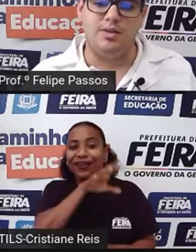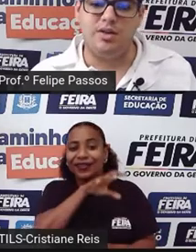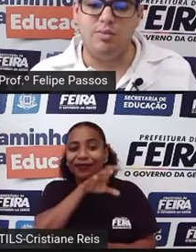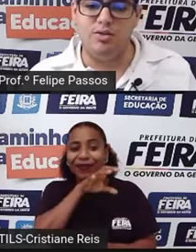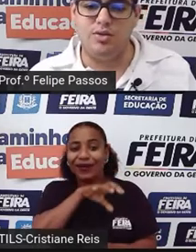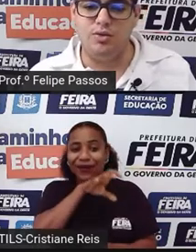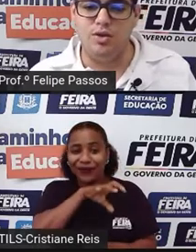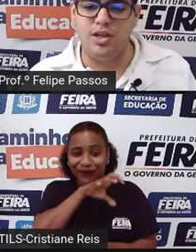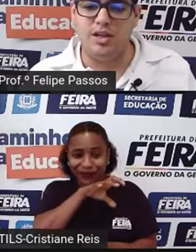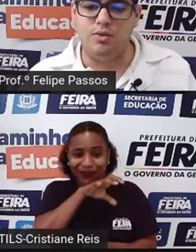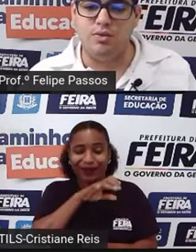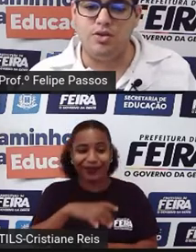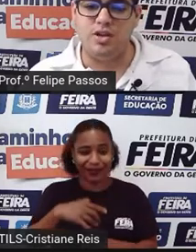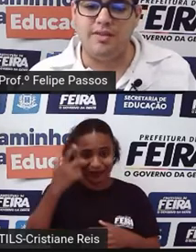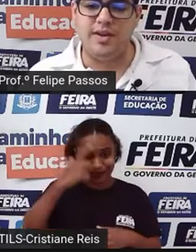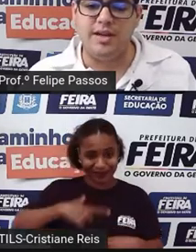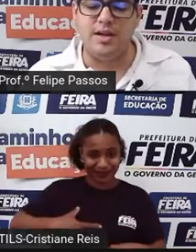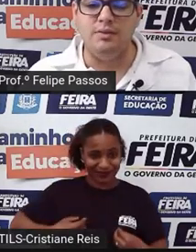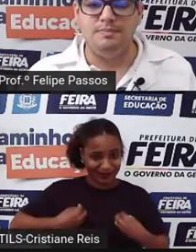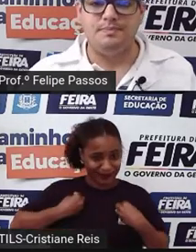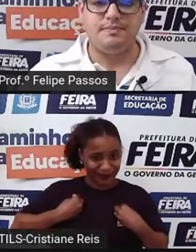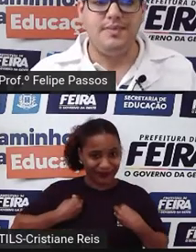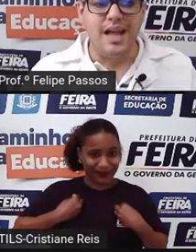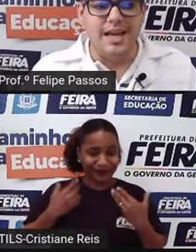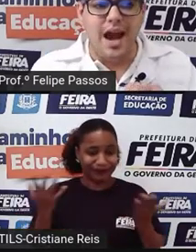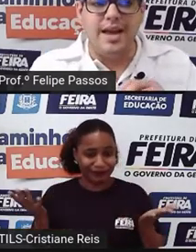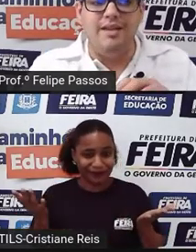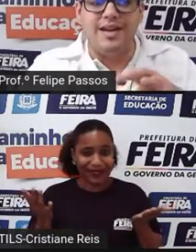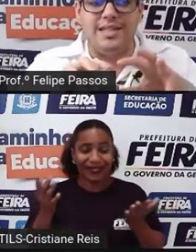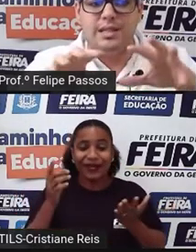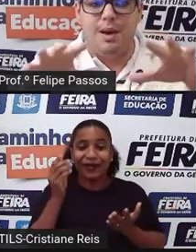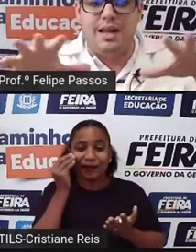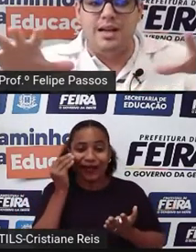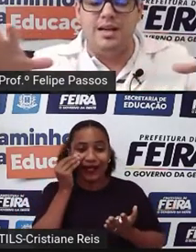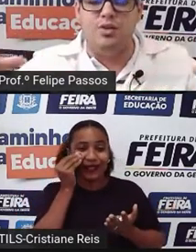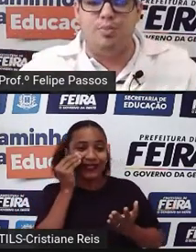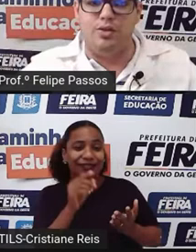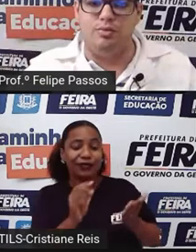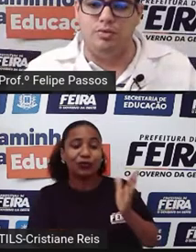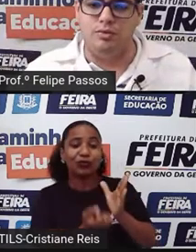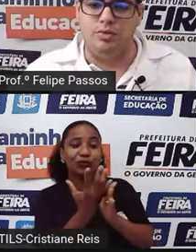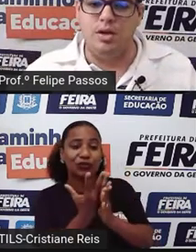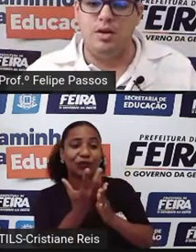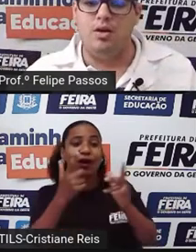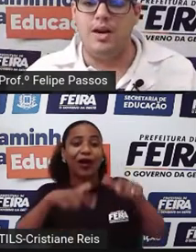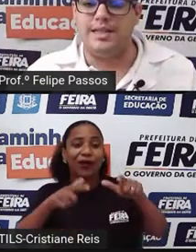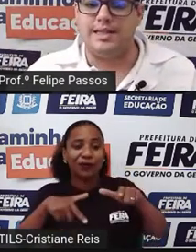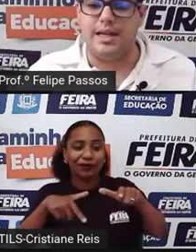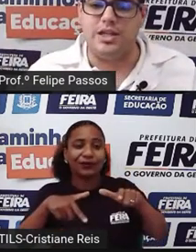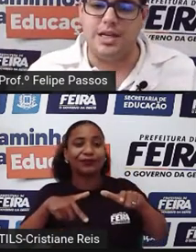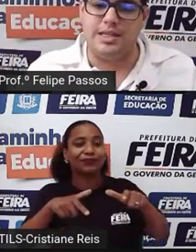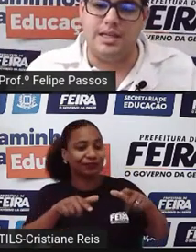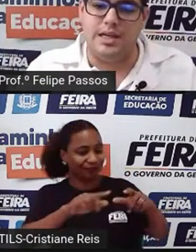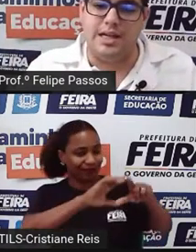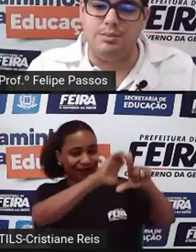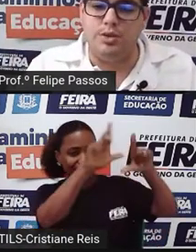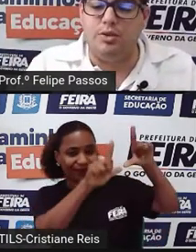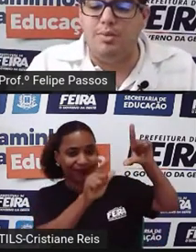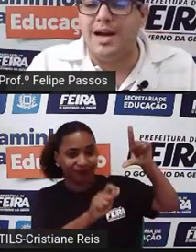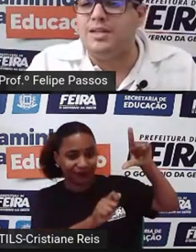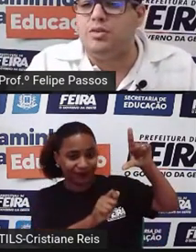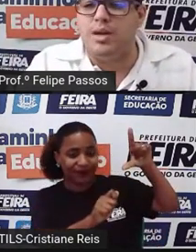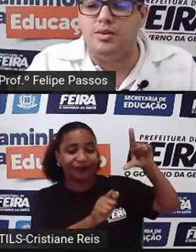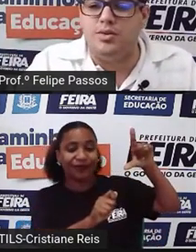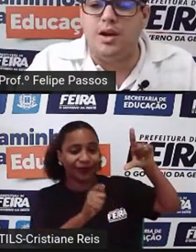Então, o ser humano surge aqui no continente africano e aí ele vai se espalhando pelo mundo. Olha essas setinhas aqui, que elas